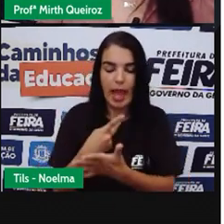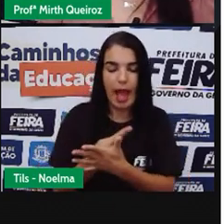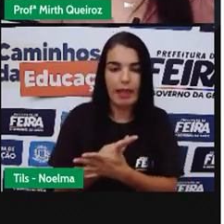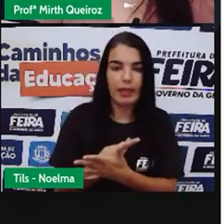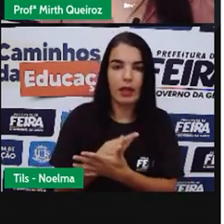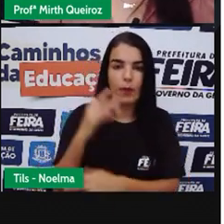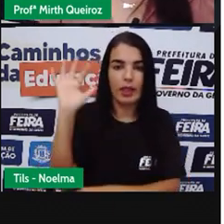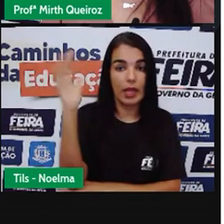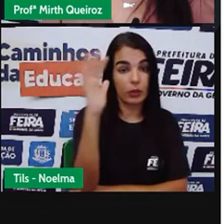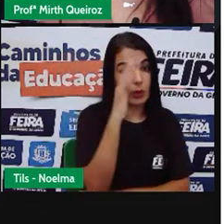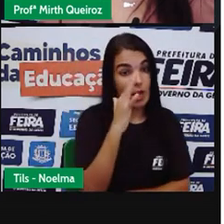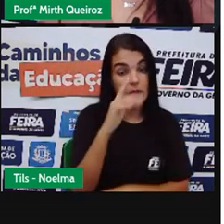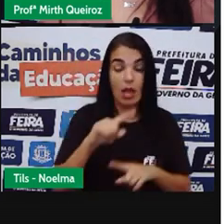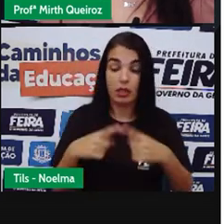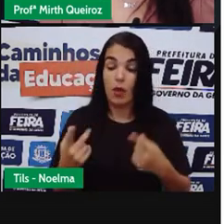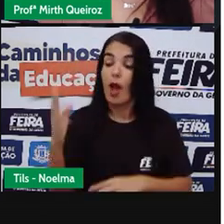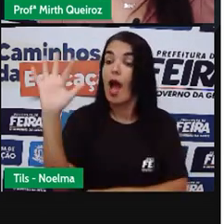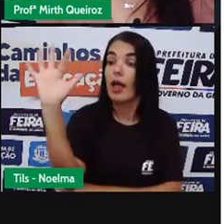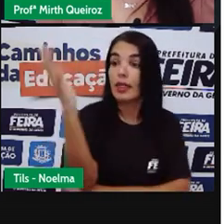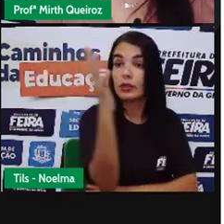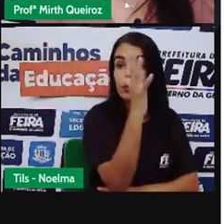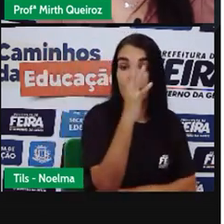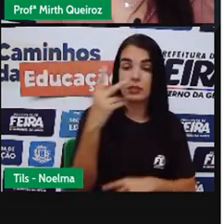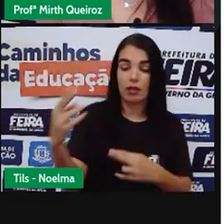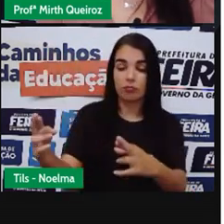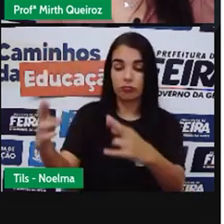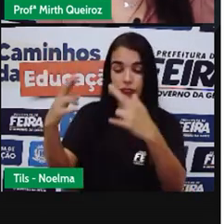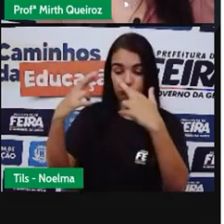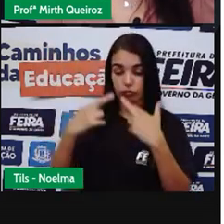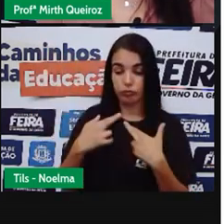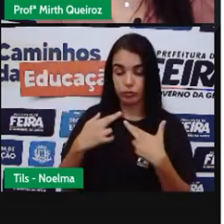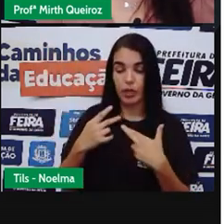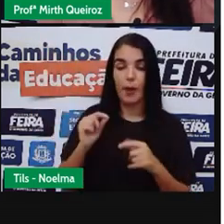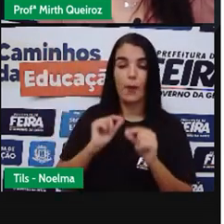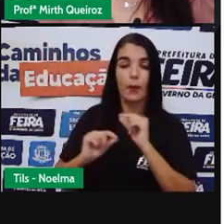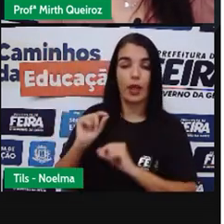problemas Que são causados Devido Ao